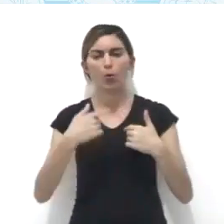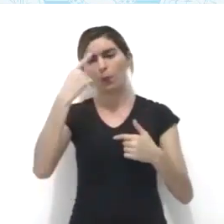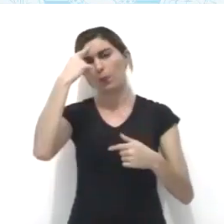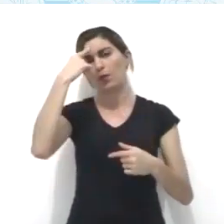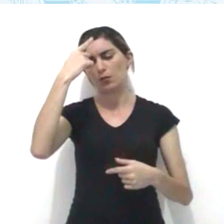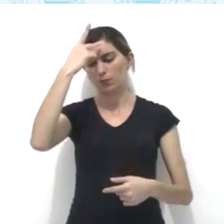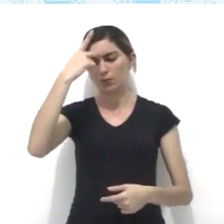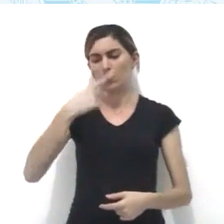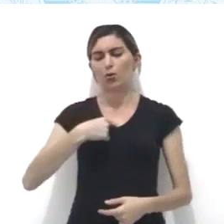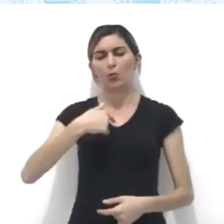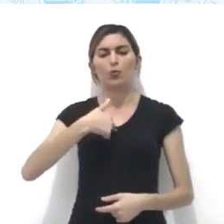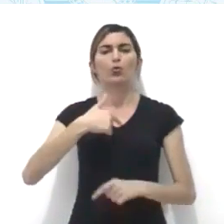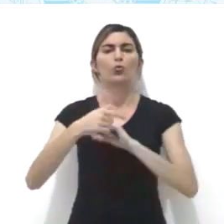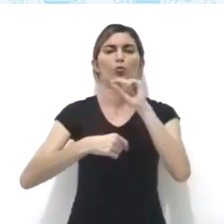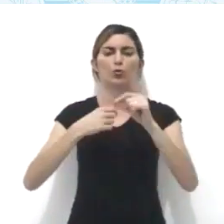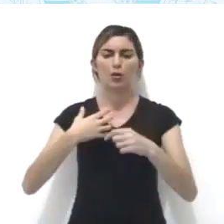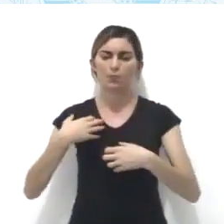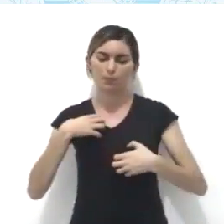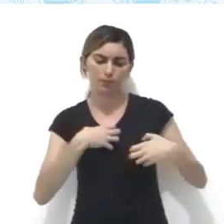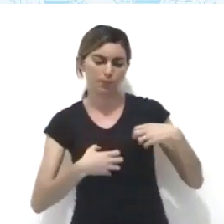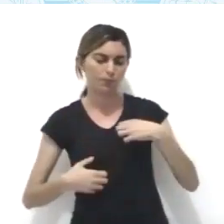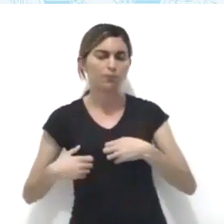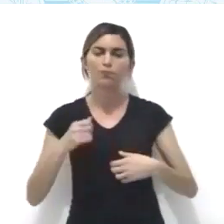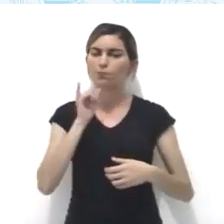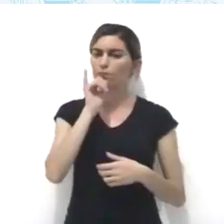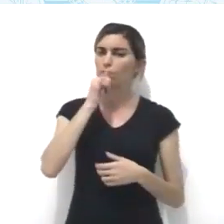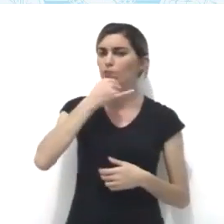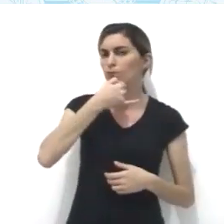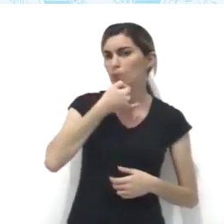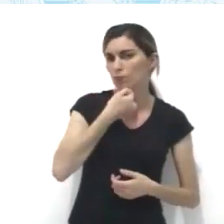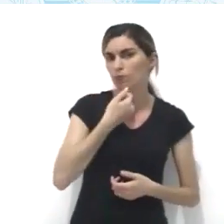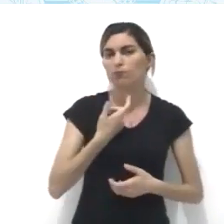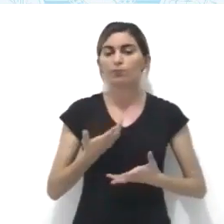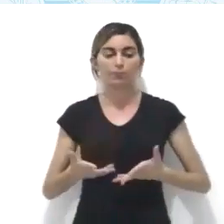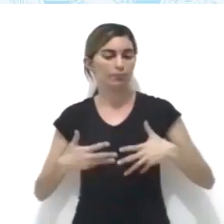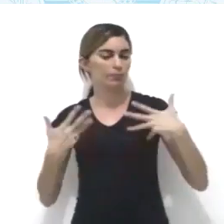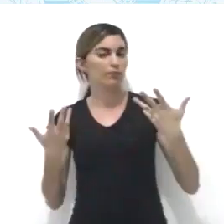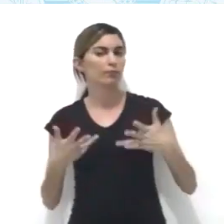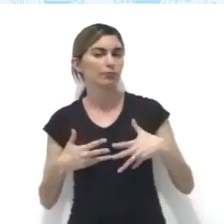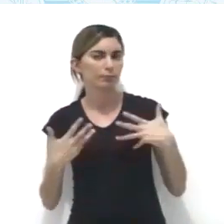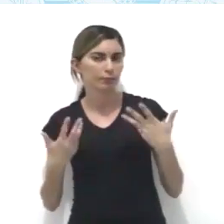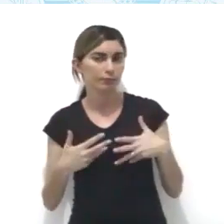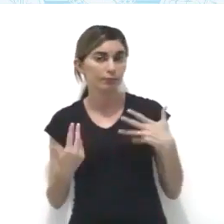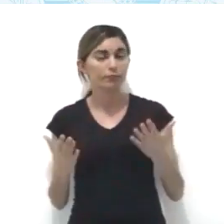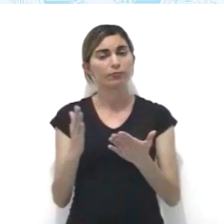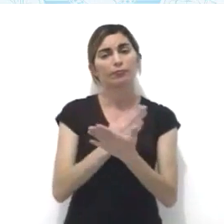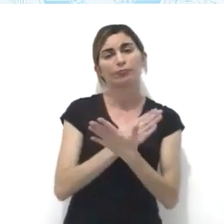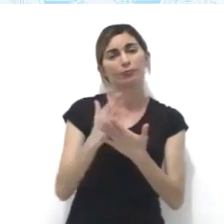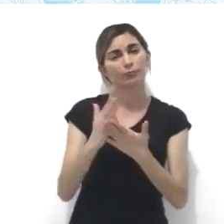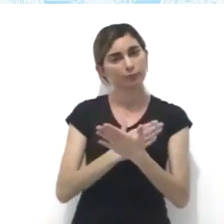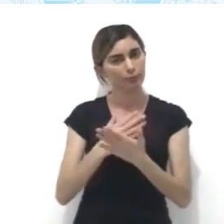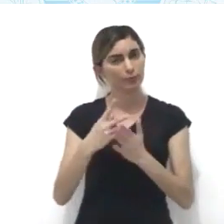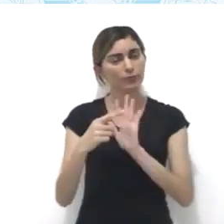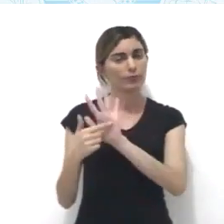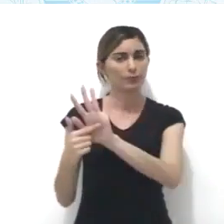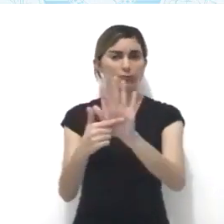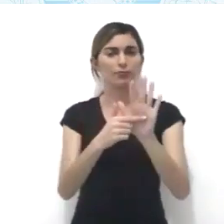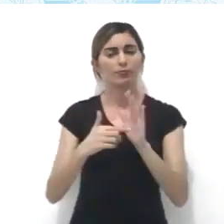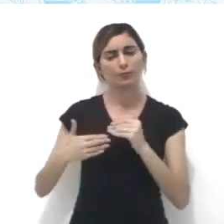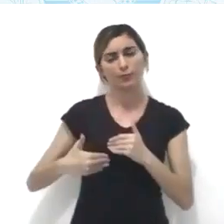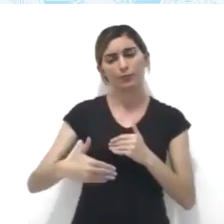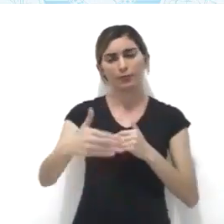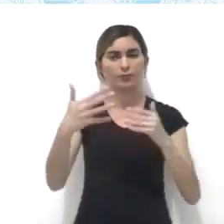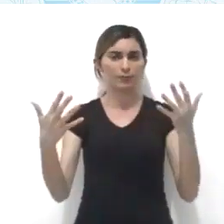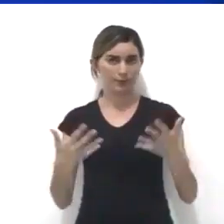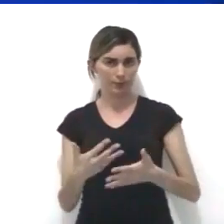que ele pensa sobre si, suas angústias, suas tristezas e suas alegrias. Alguns deles vão aparecer a